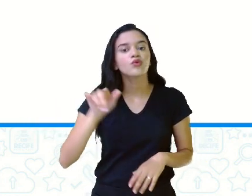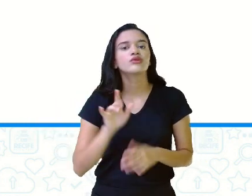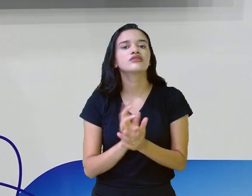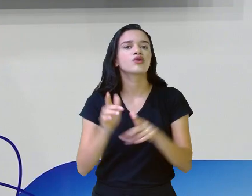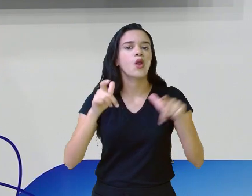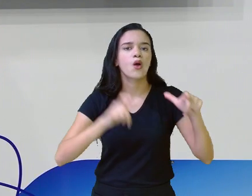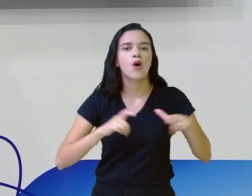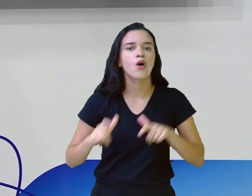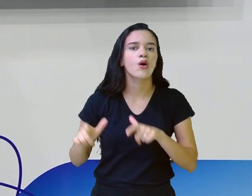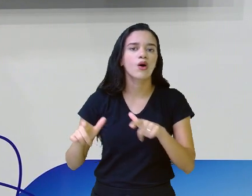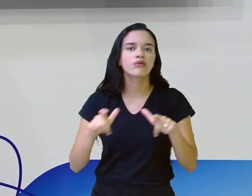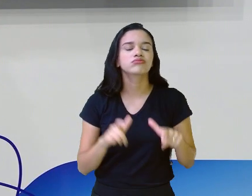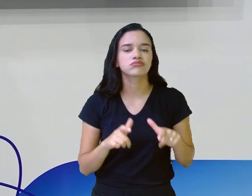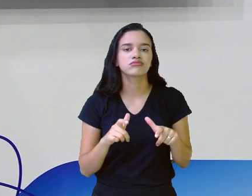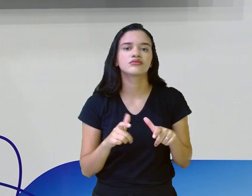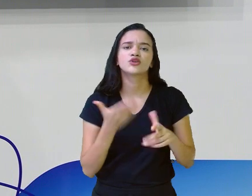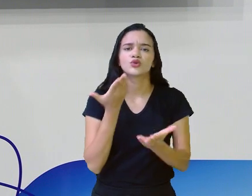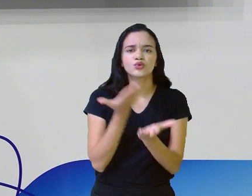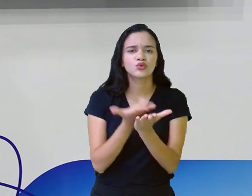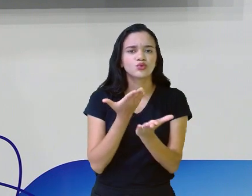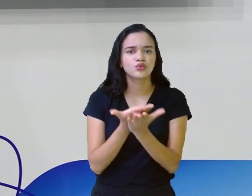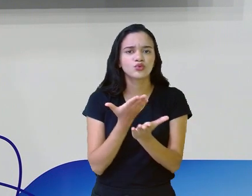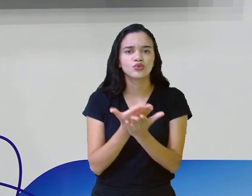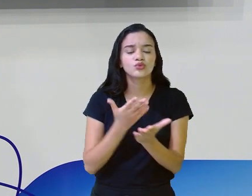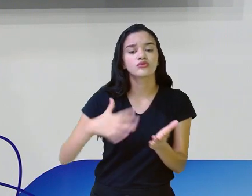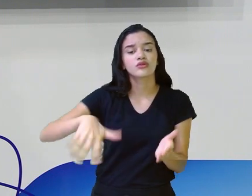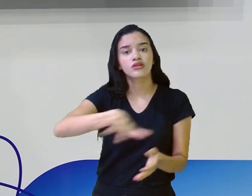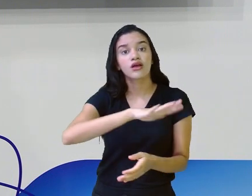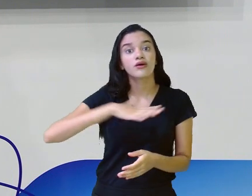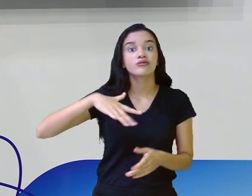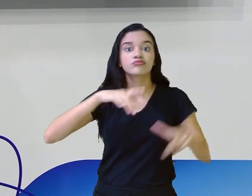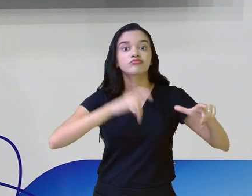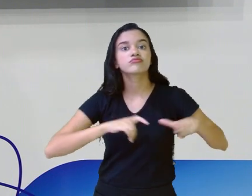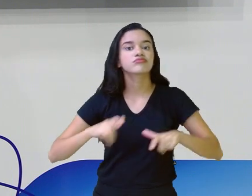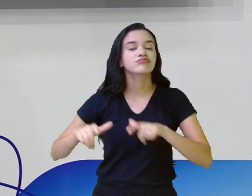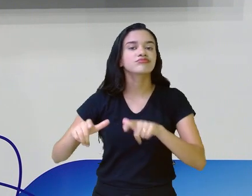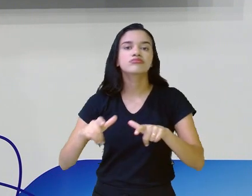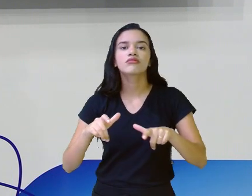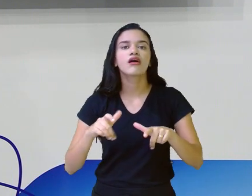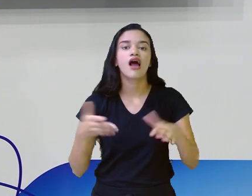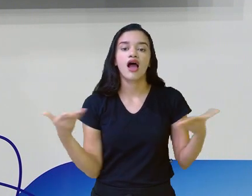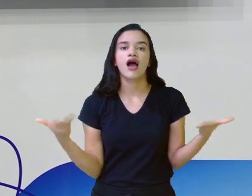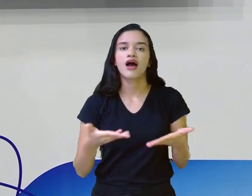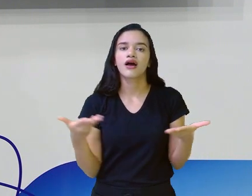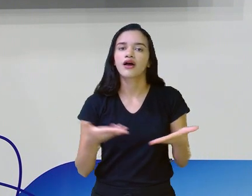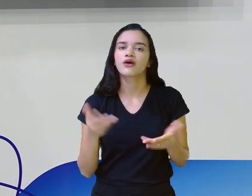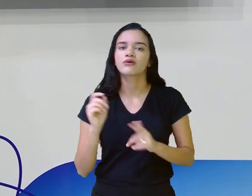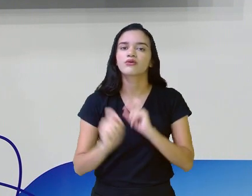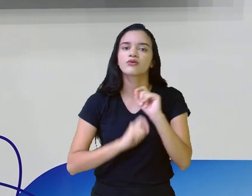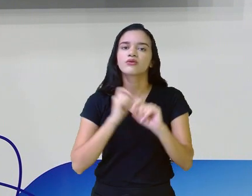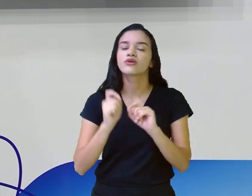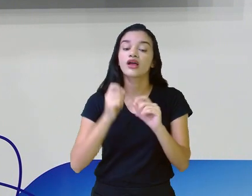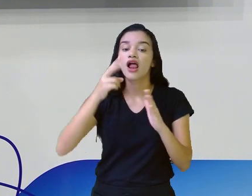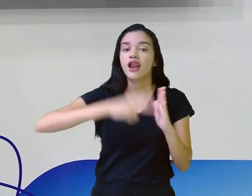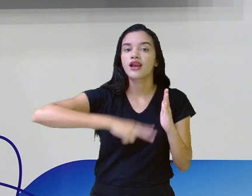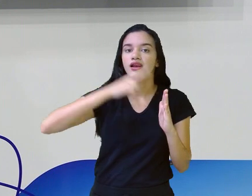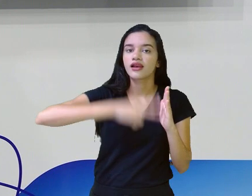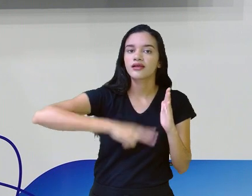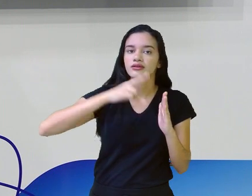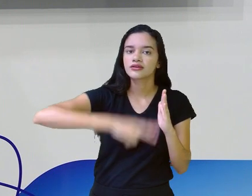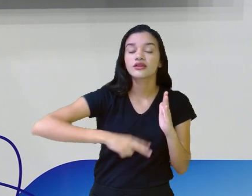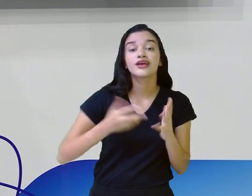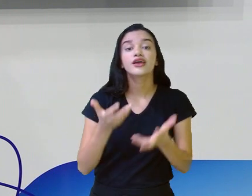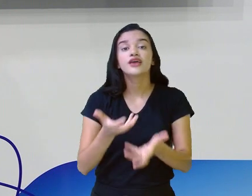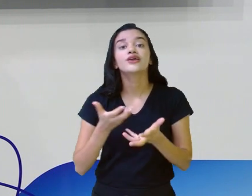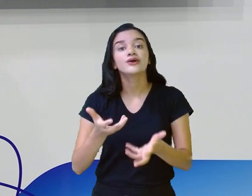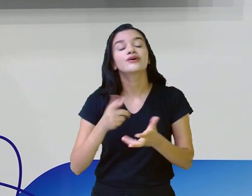seu local, no seu lugarzinho de estudo, no seu ambiente de estudo, pois nós vamos agora fazer uma leitura e